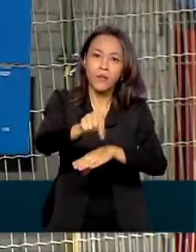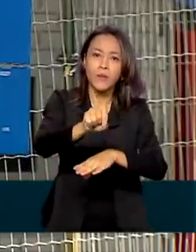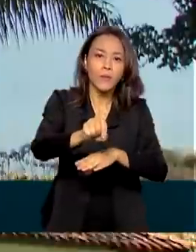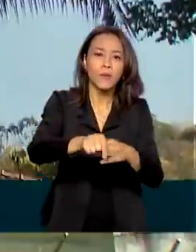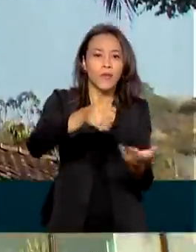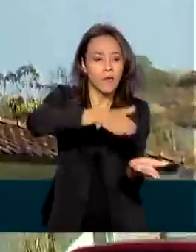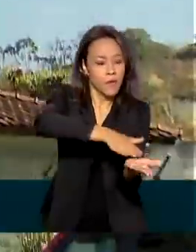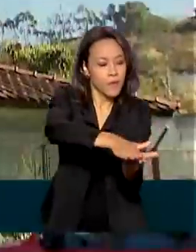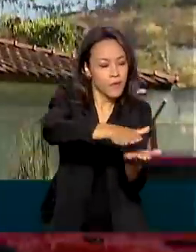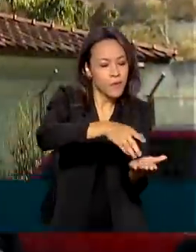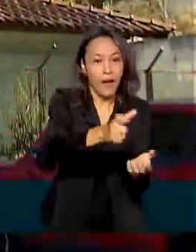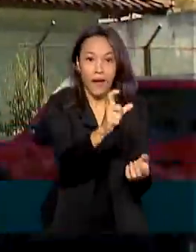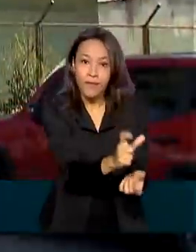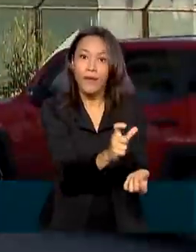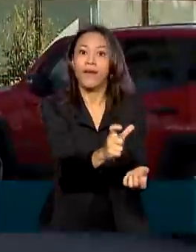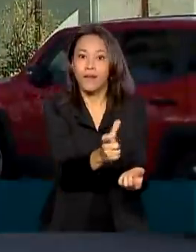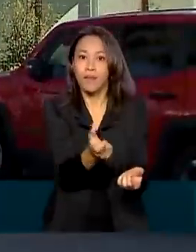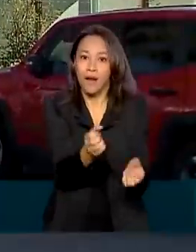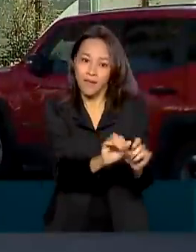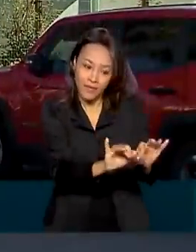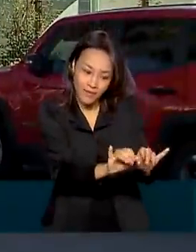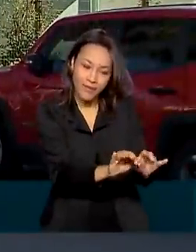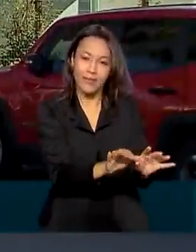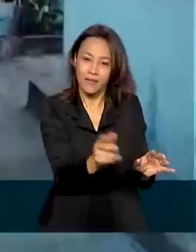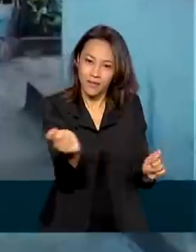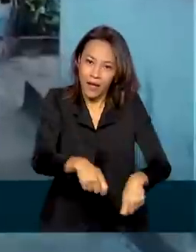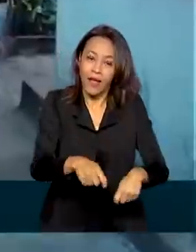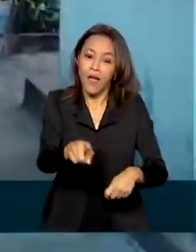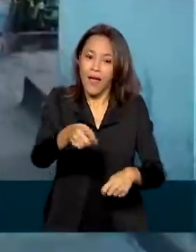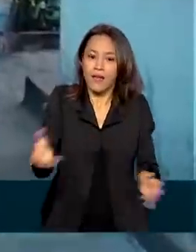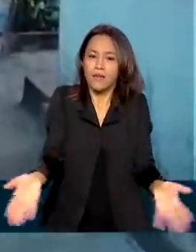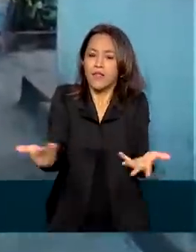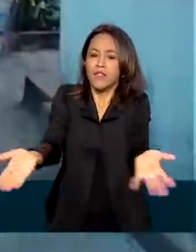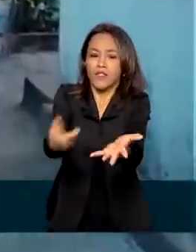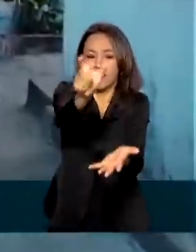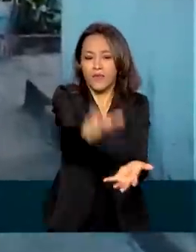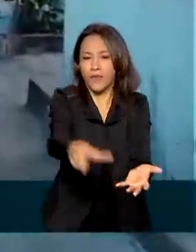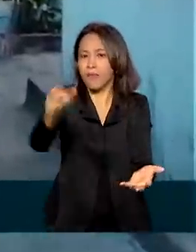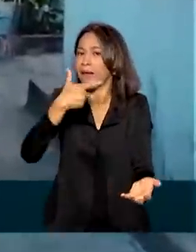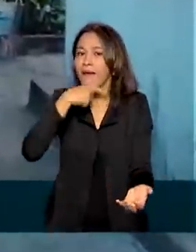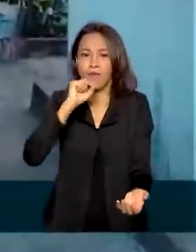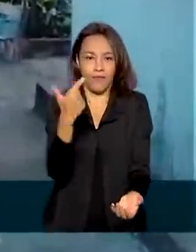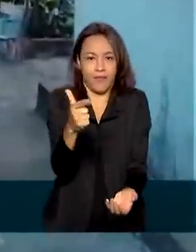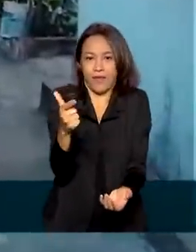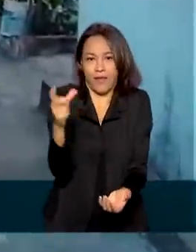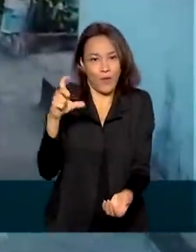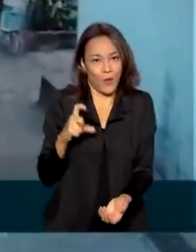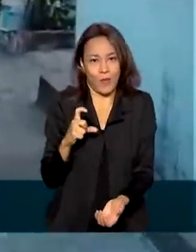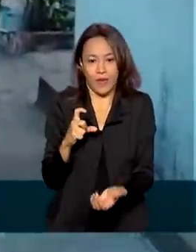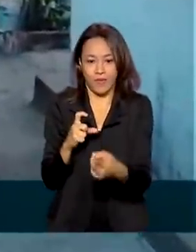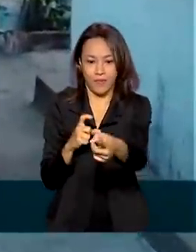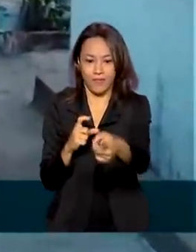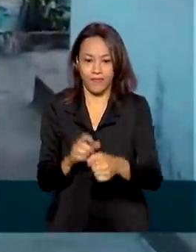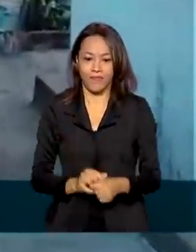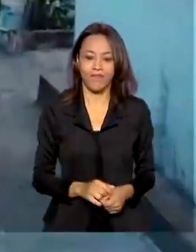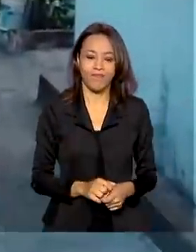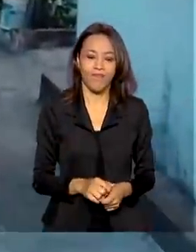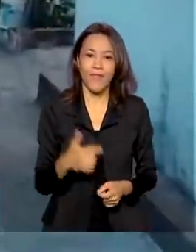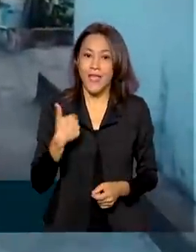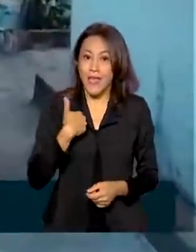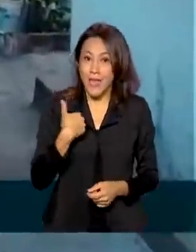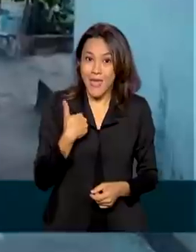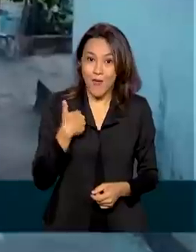carteirinhas. Tanta novidade assim é um incentivo a mais para quem ainda não tem o documento. Eu não possuo